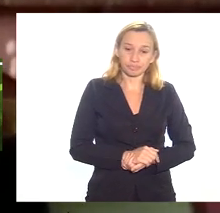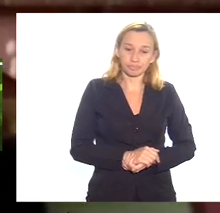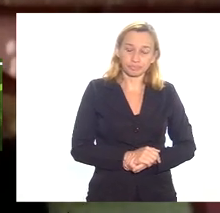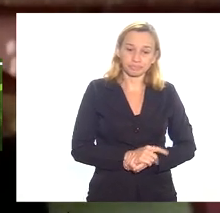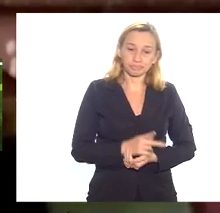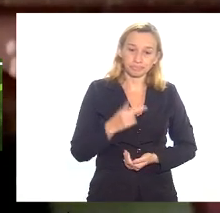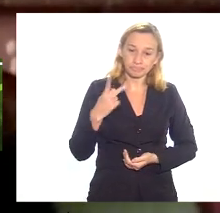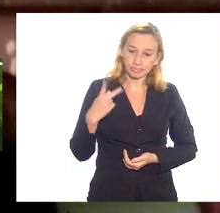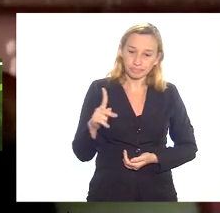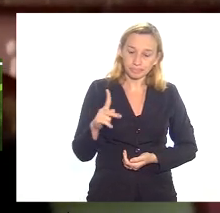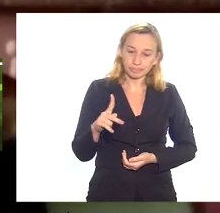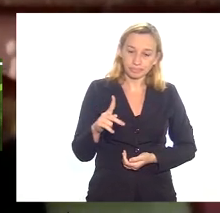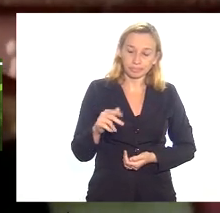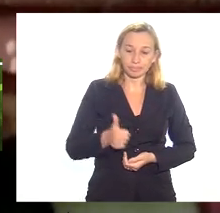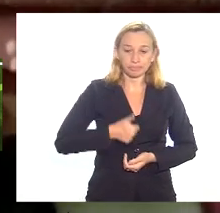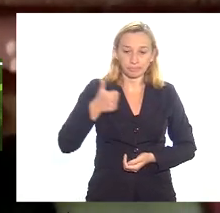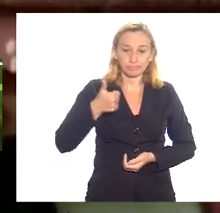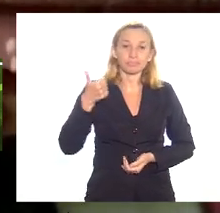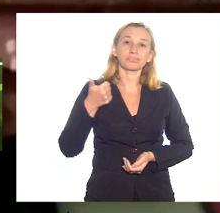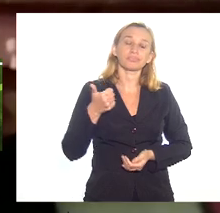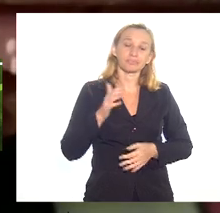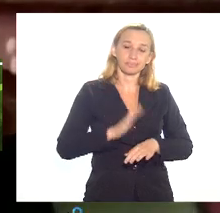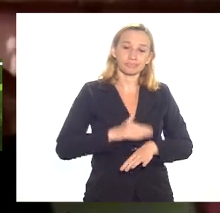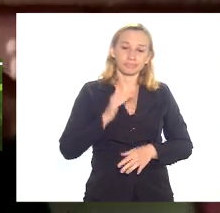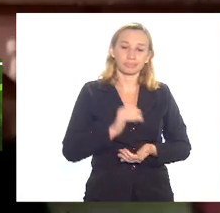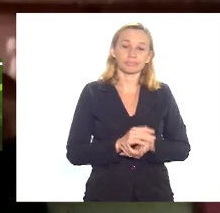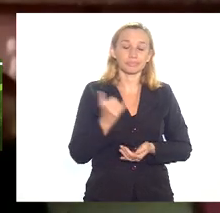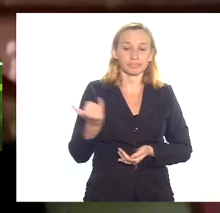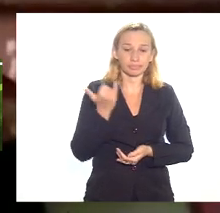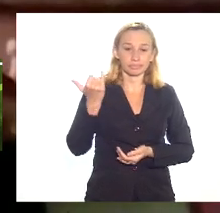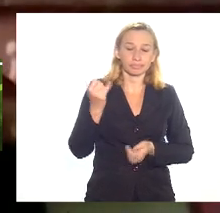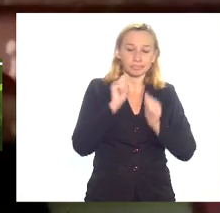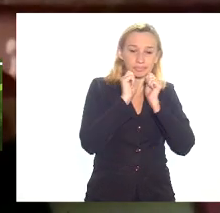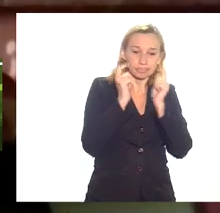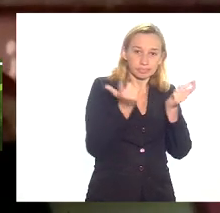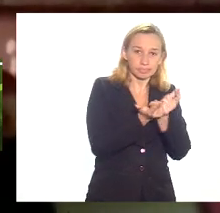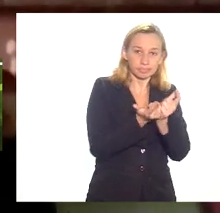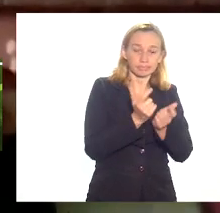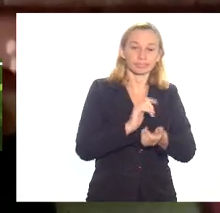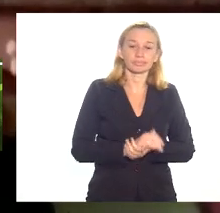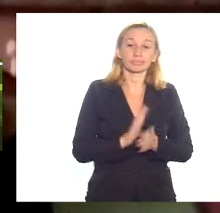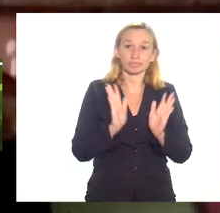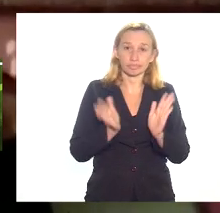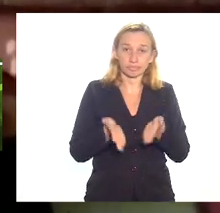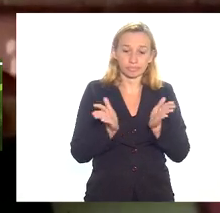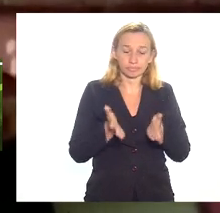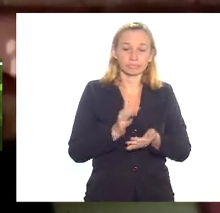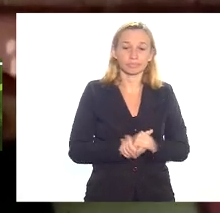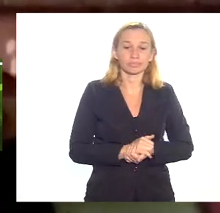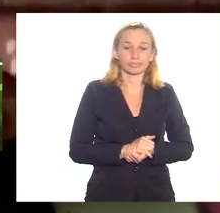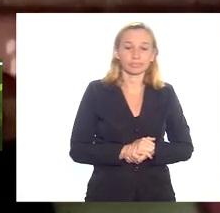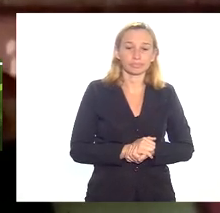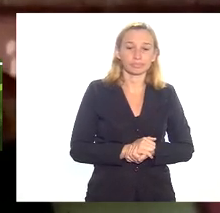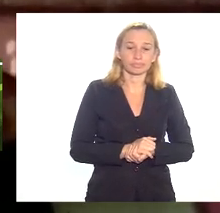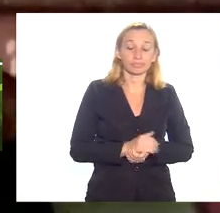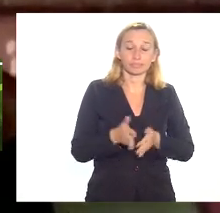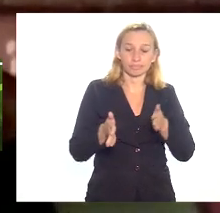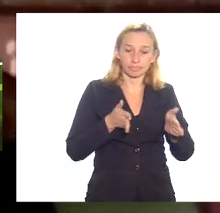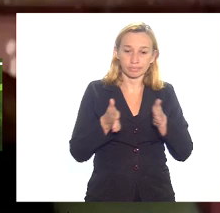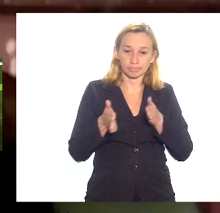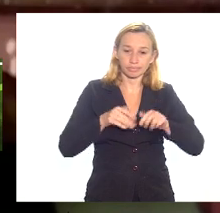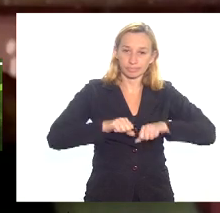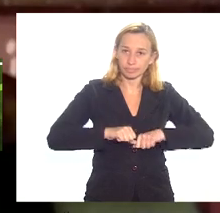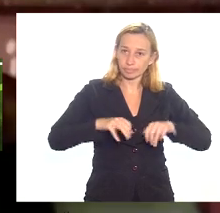vem imprimindo a casa e a importância da Assembleia Legislativa hoje nesse período